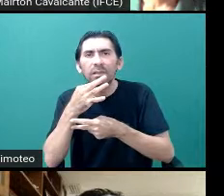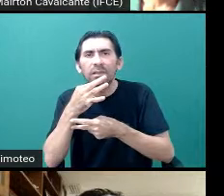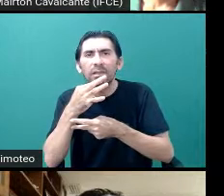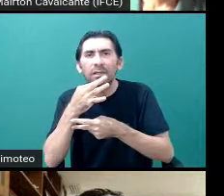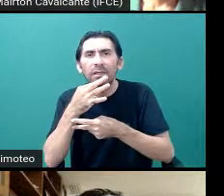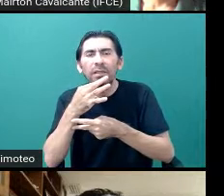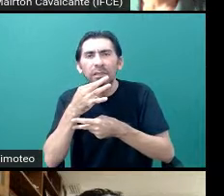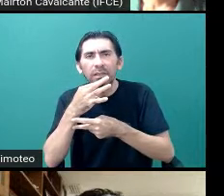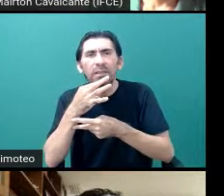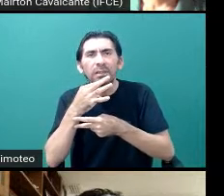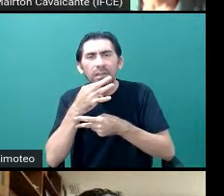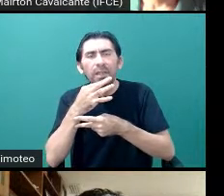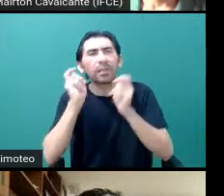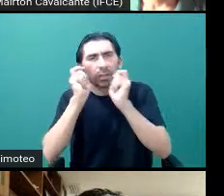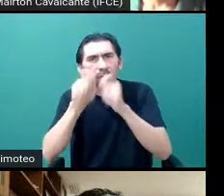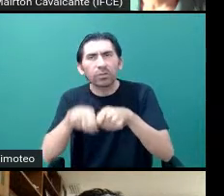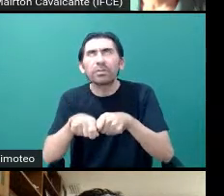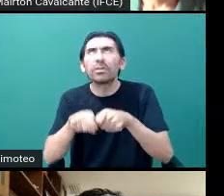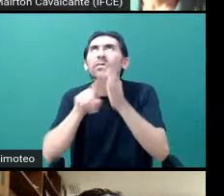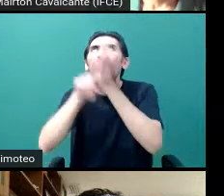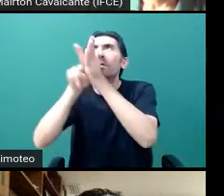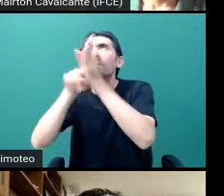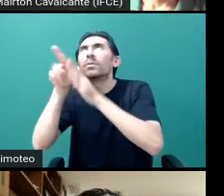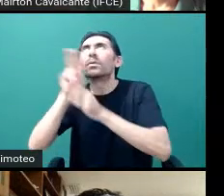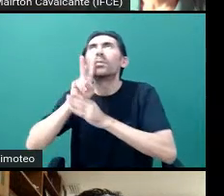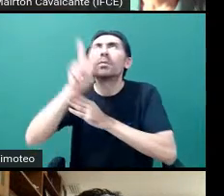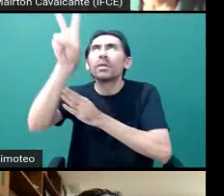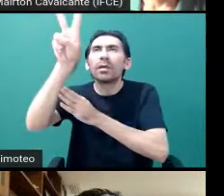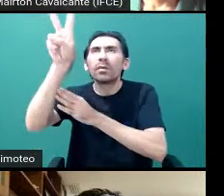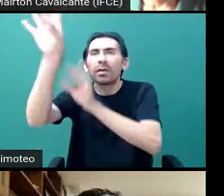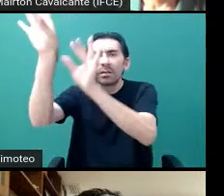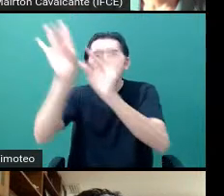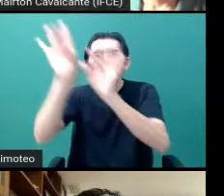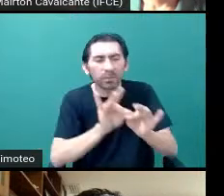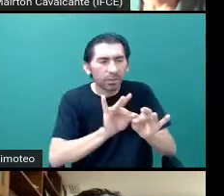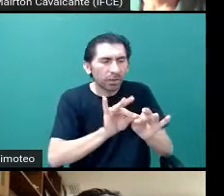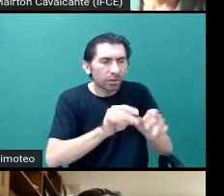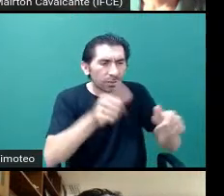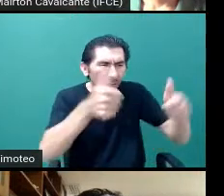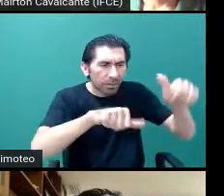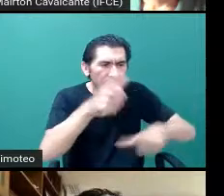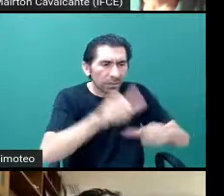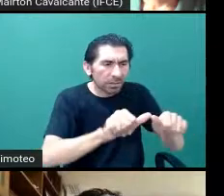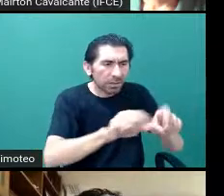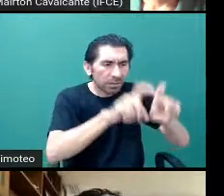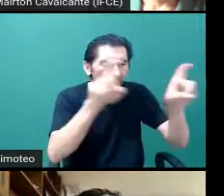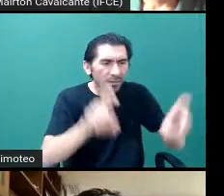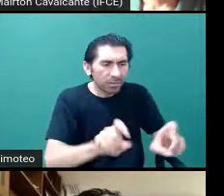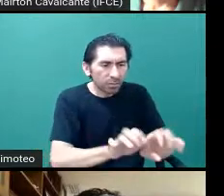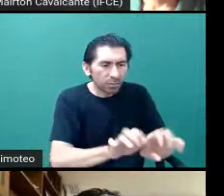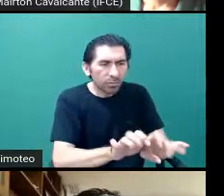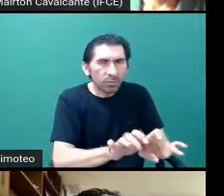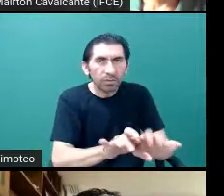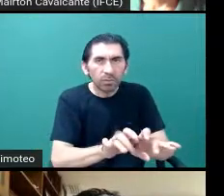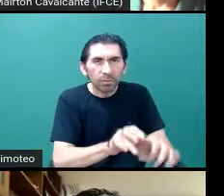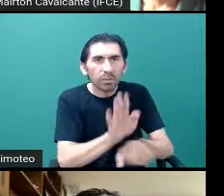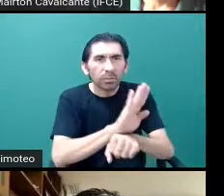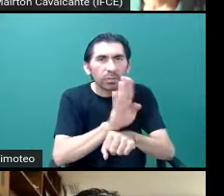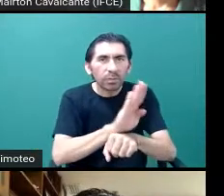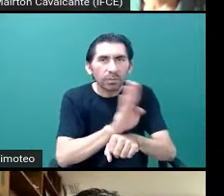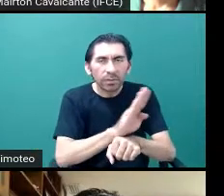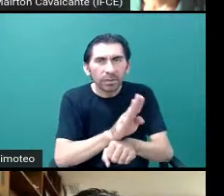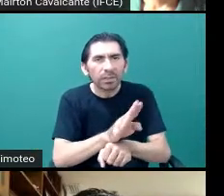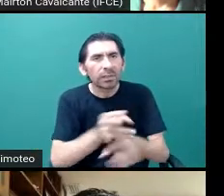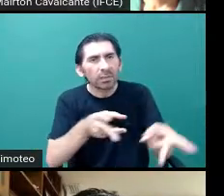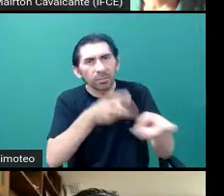reproduz o universo como nós observamos. Então, essas simulações, por exemplo, você consegue ter um espectro